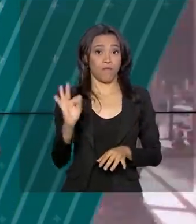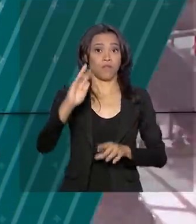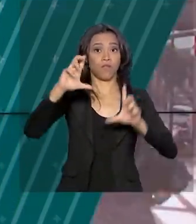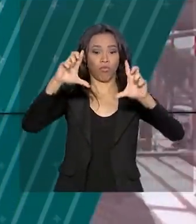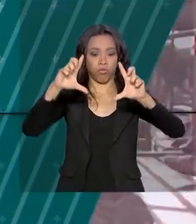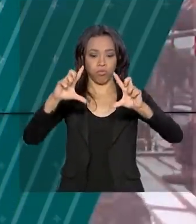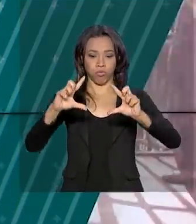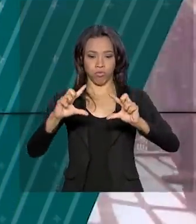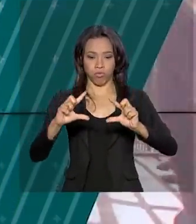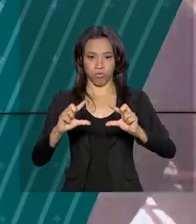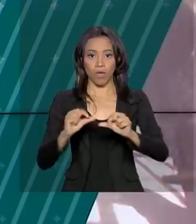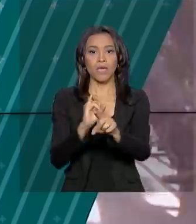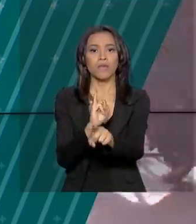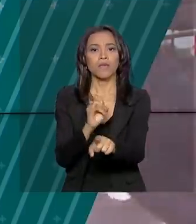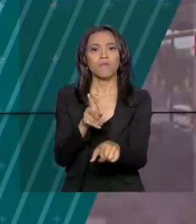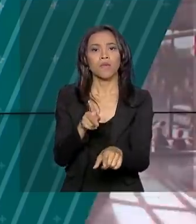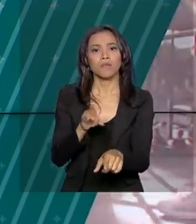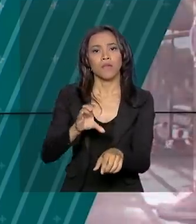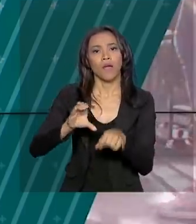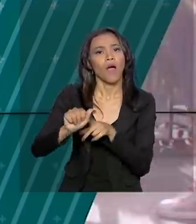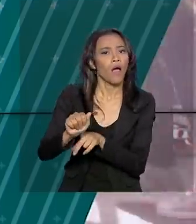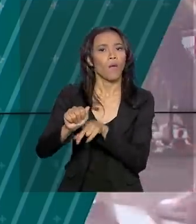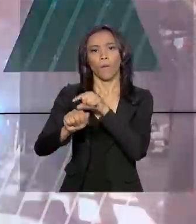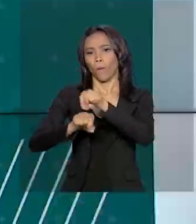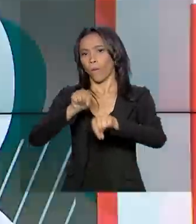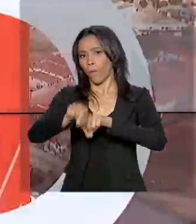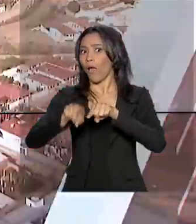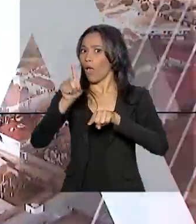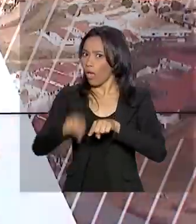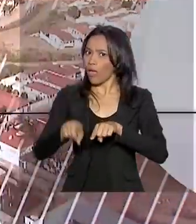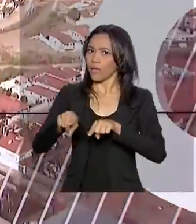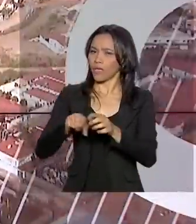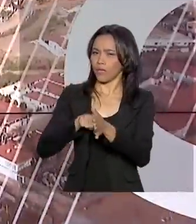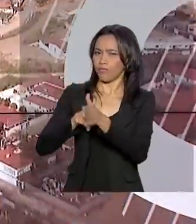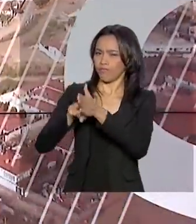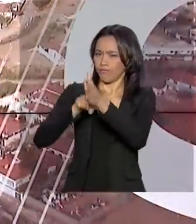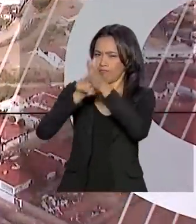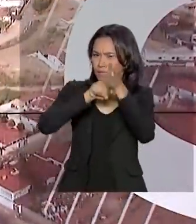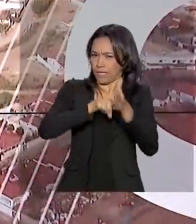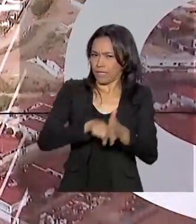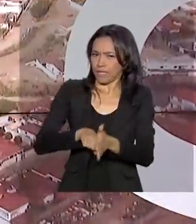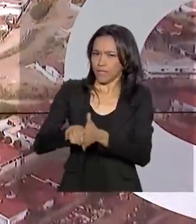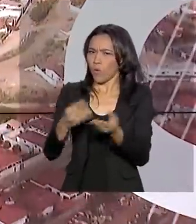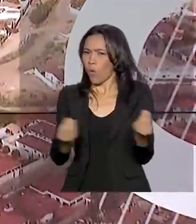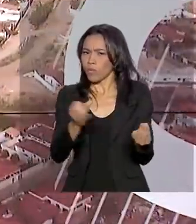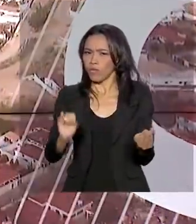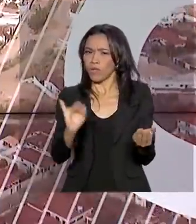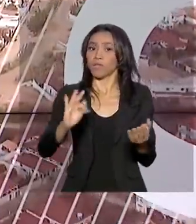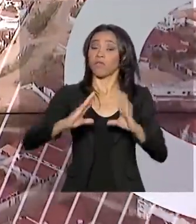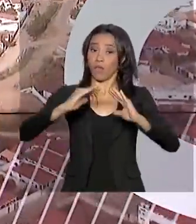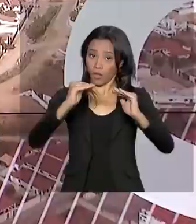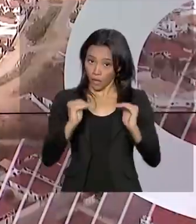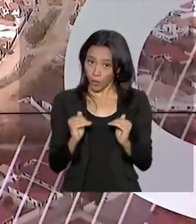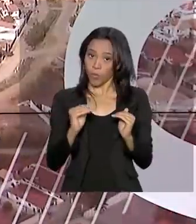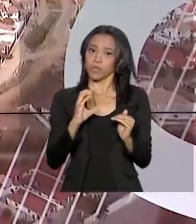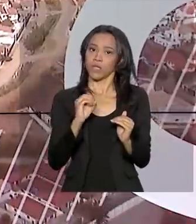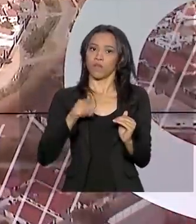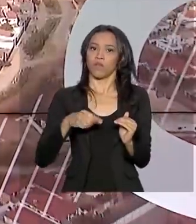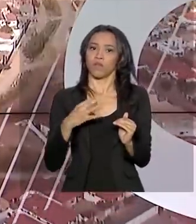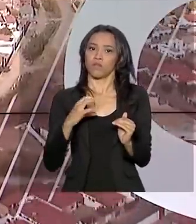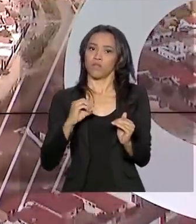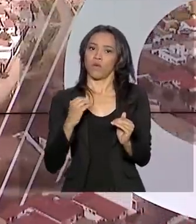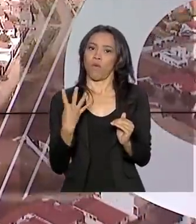O IPCA, Índice Nacional de Preços ao Consumidor Amplo, considerado a inflação oficial do país, recuou 0,04%.